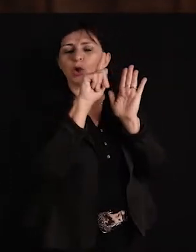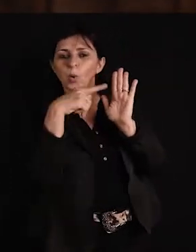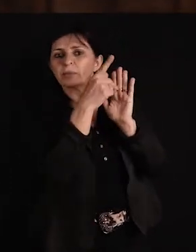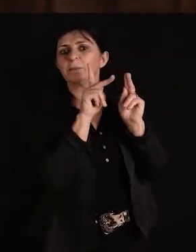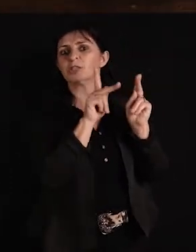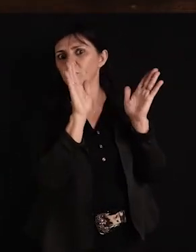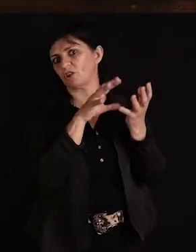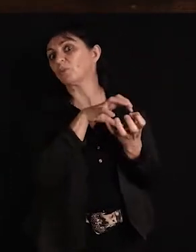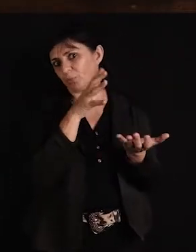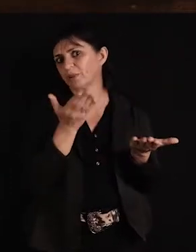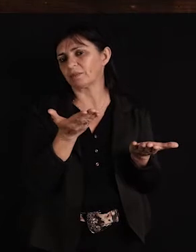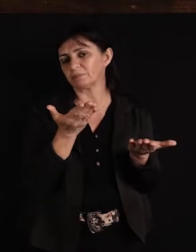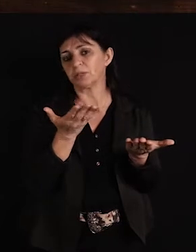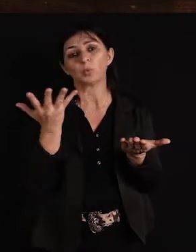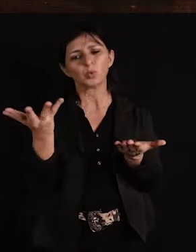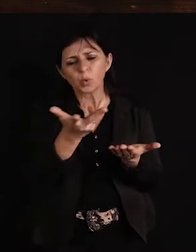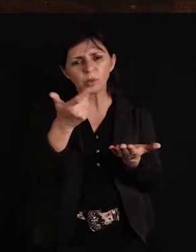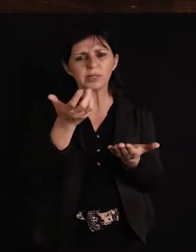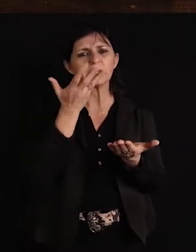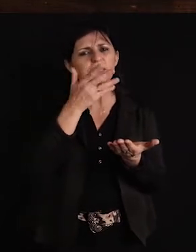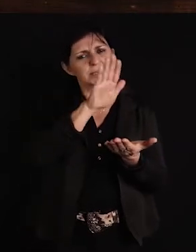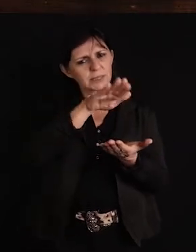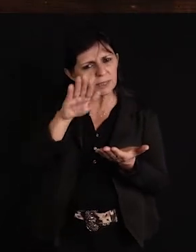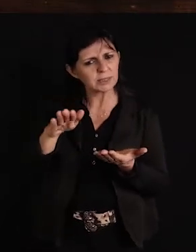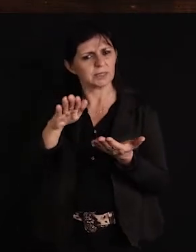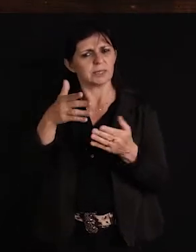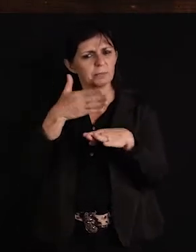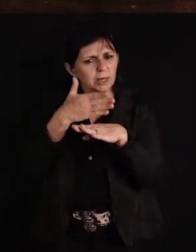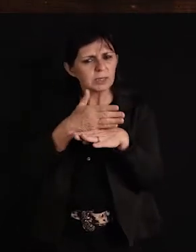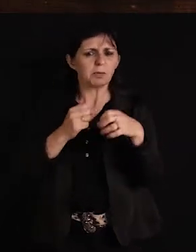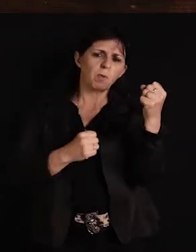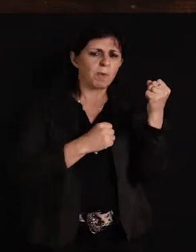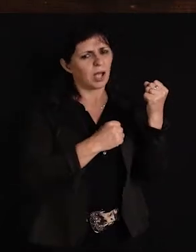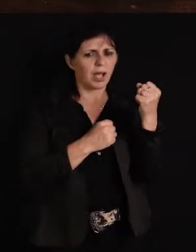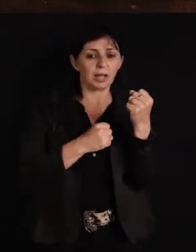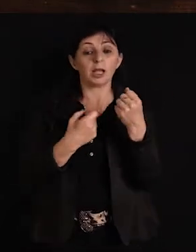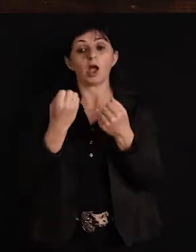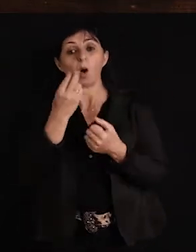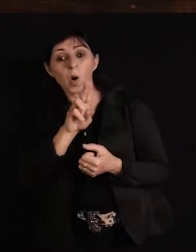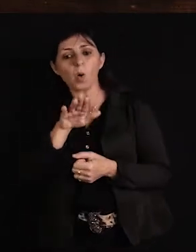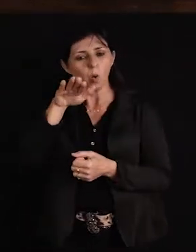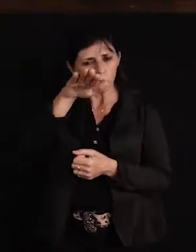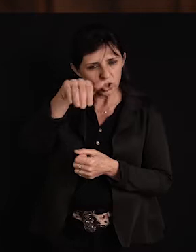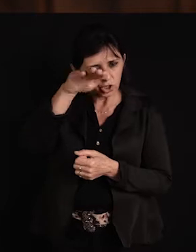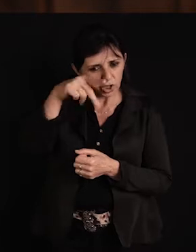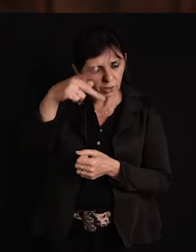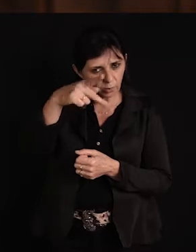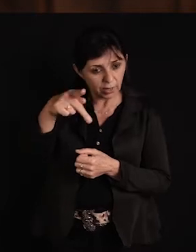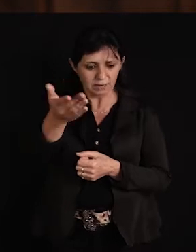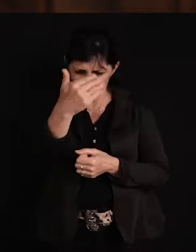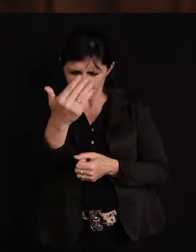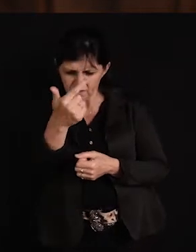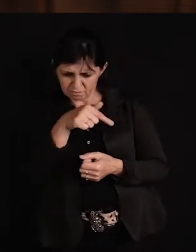crianças hoje, que elas vão nos nossos bailes, pedem para tocar uma música, ou são chamadas para tocar, todo esse nervosismo, essa